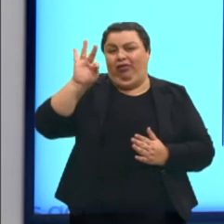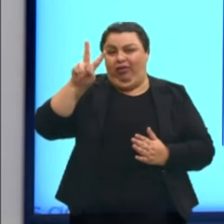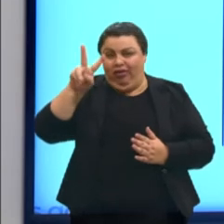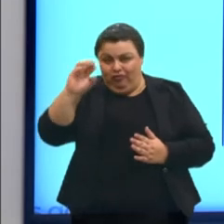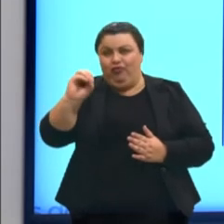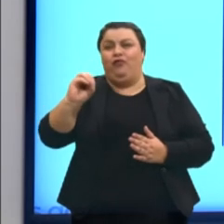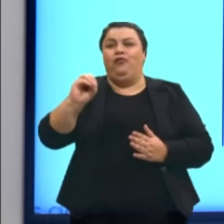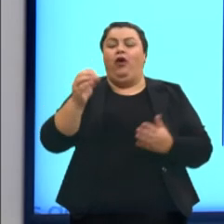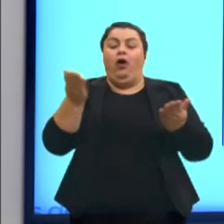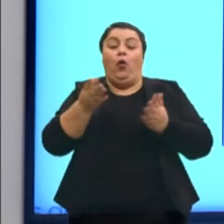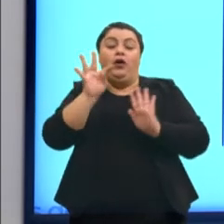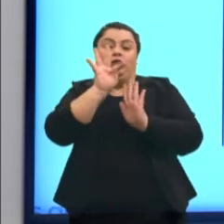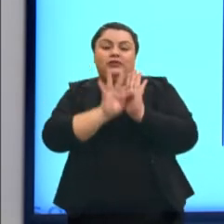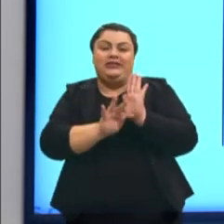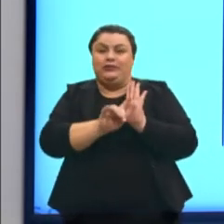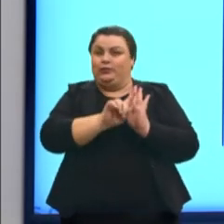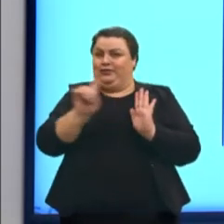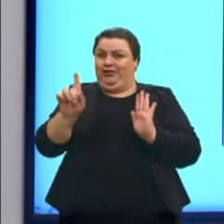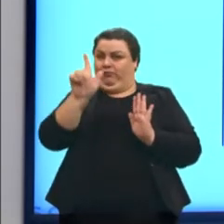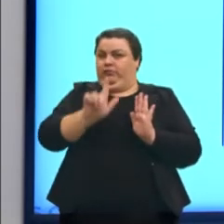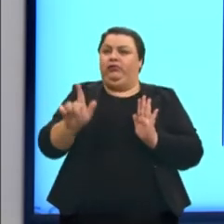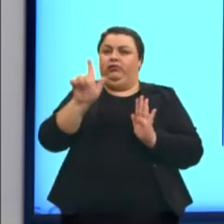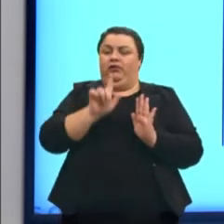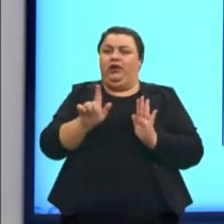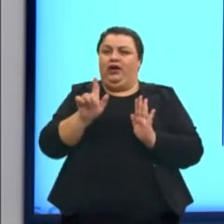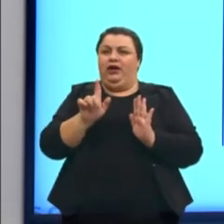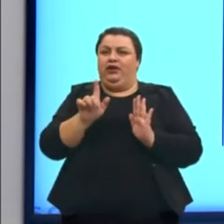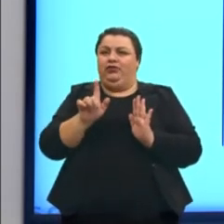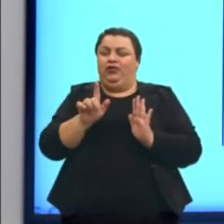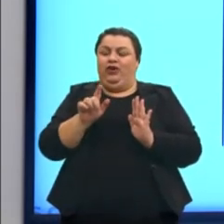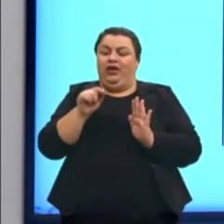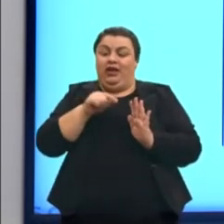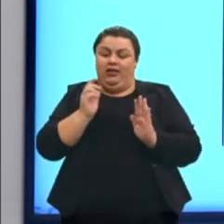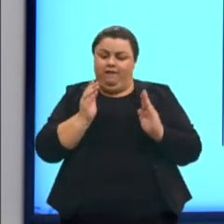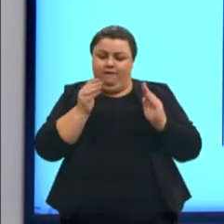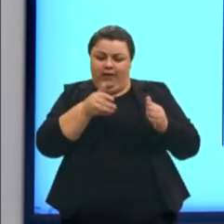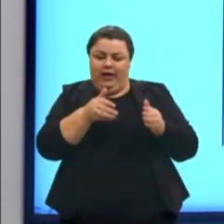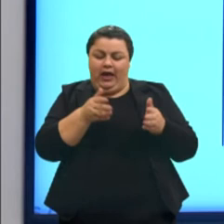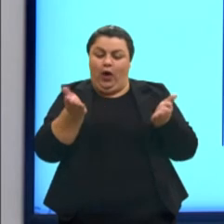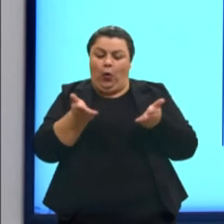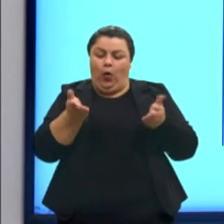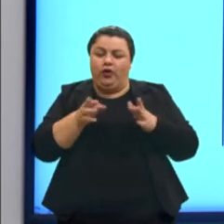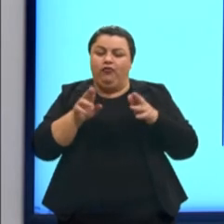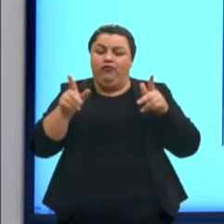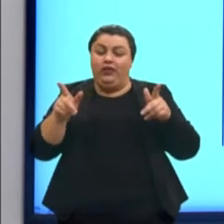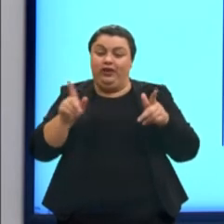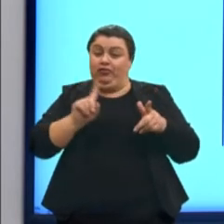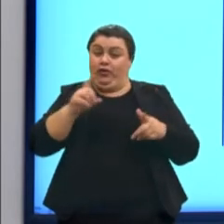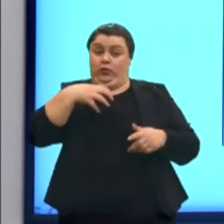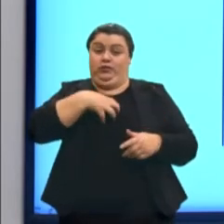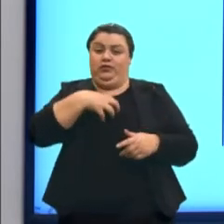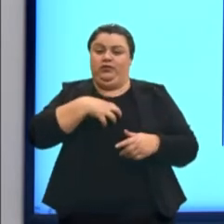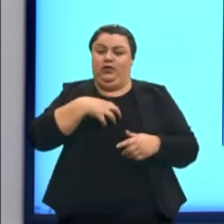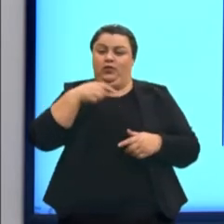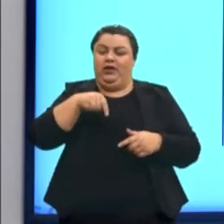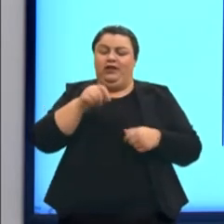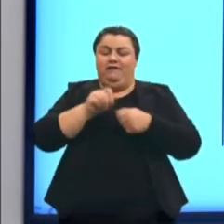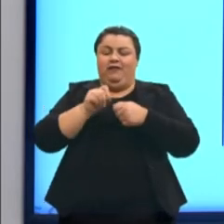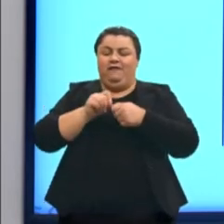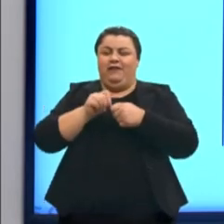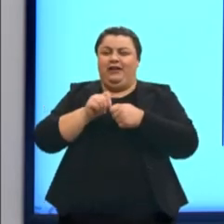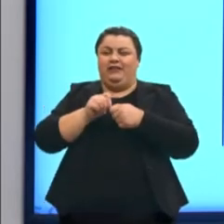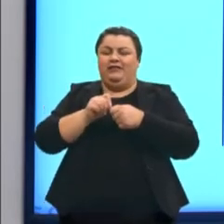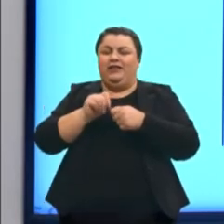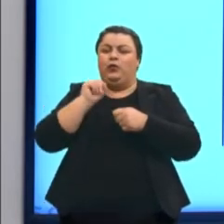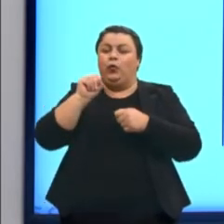não literário, ele vai ter uma ênfase não mais nas sensações que ele vai produzir no leitor, mas sim